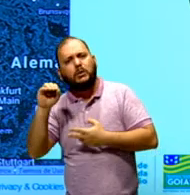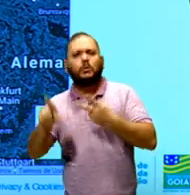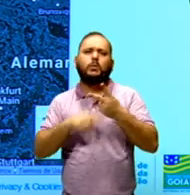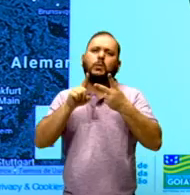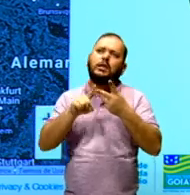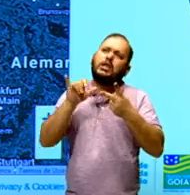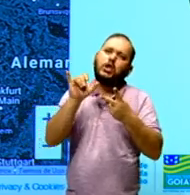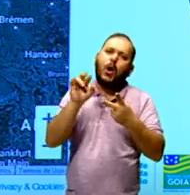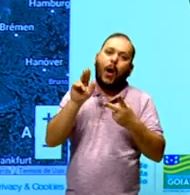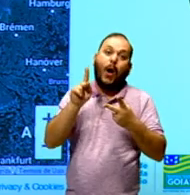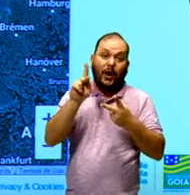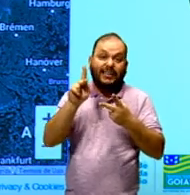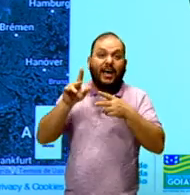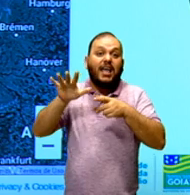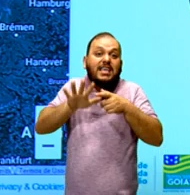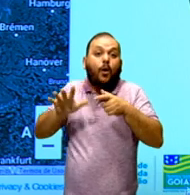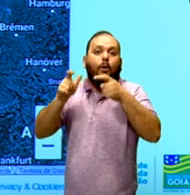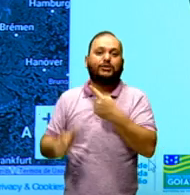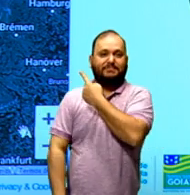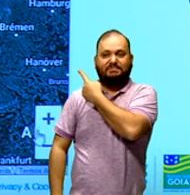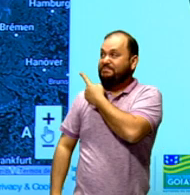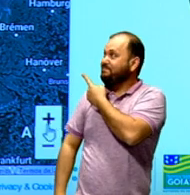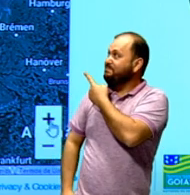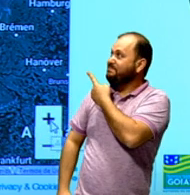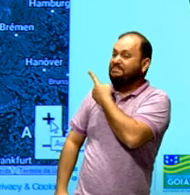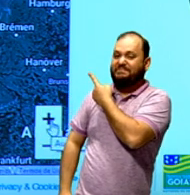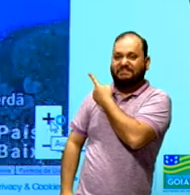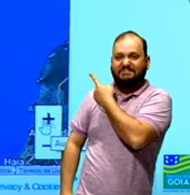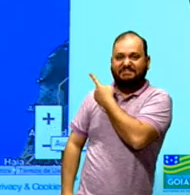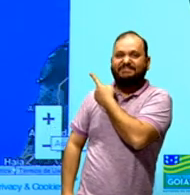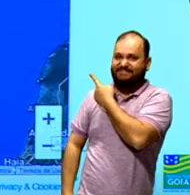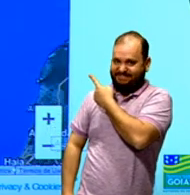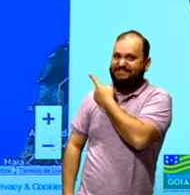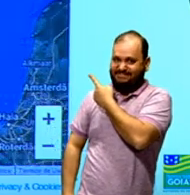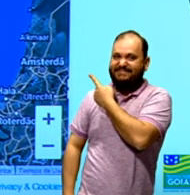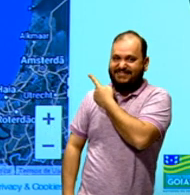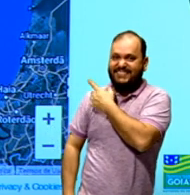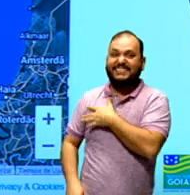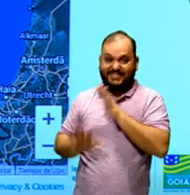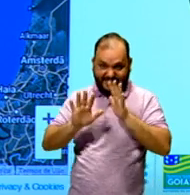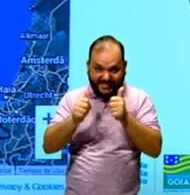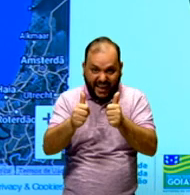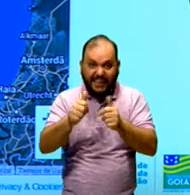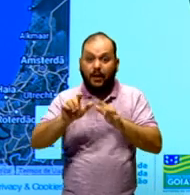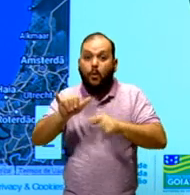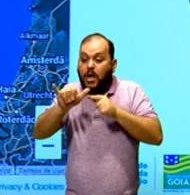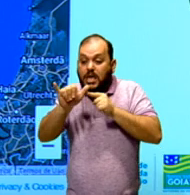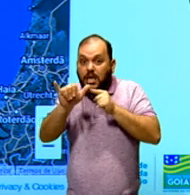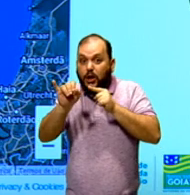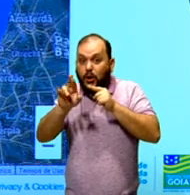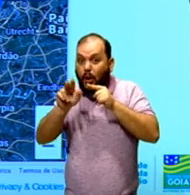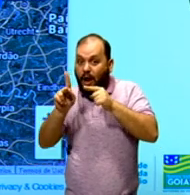aqui. em York, especificamente, da Inglaterra, porque olha aqui, a cidade de York fica na